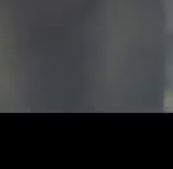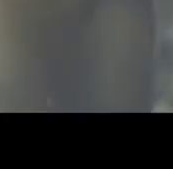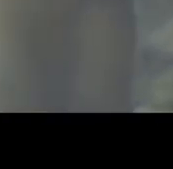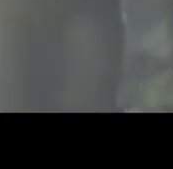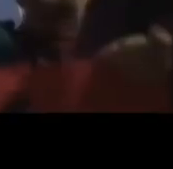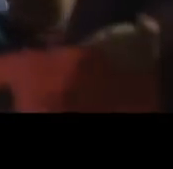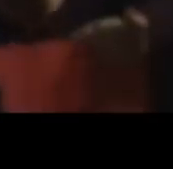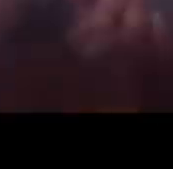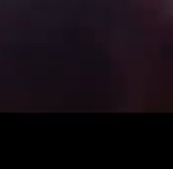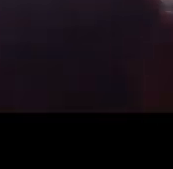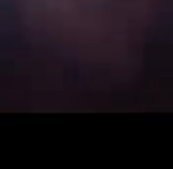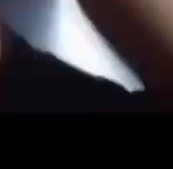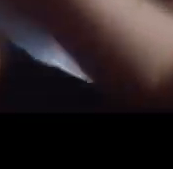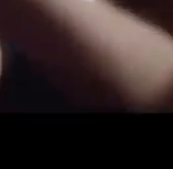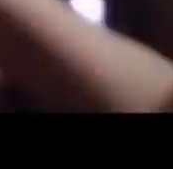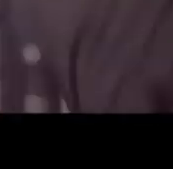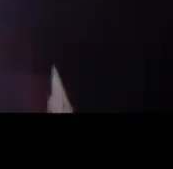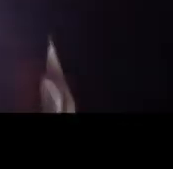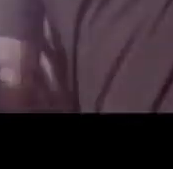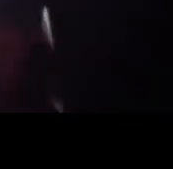Ainda tinha muito pela frente.